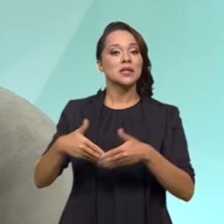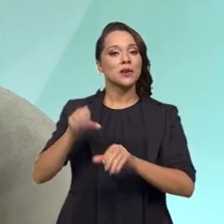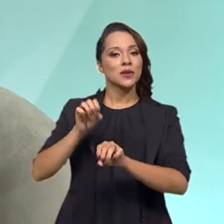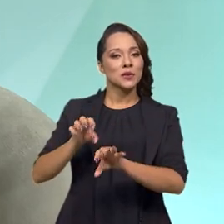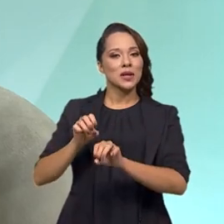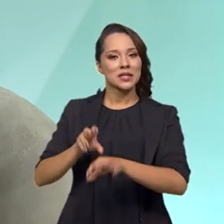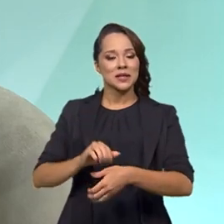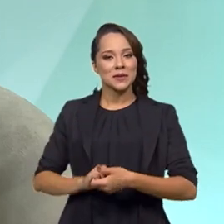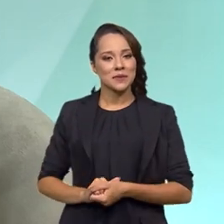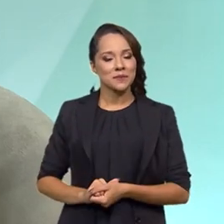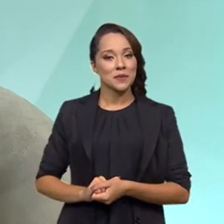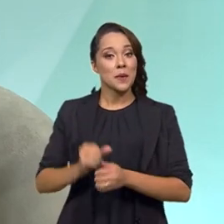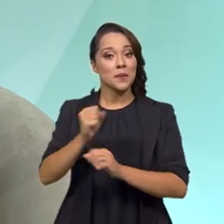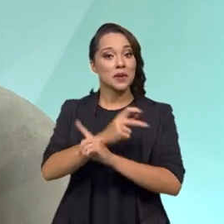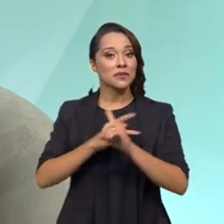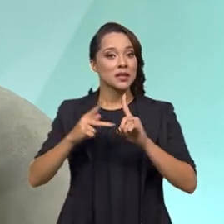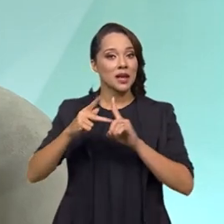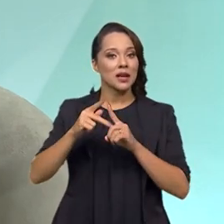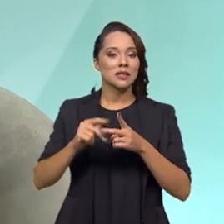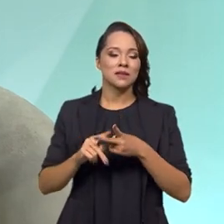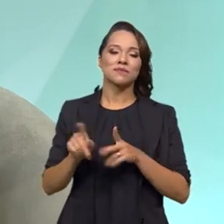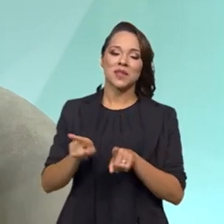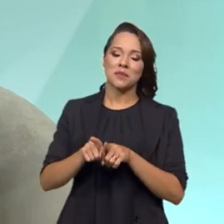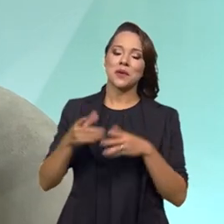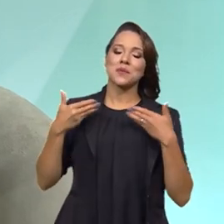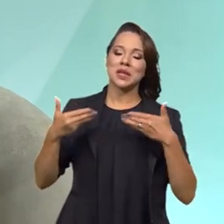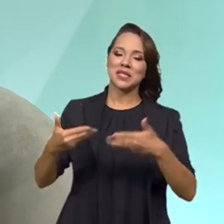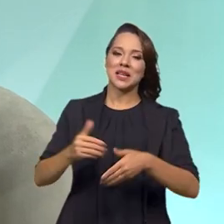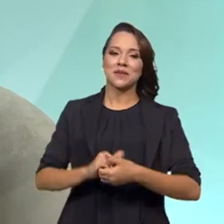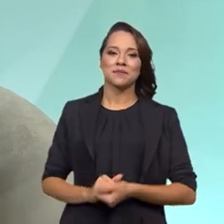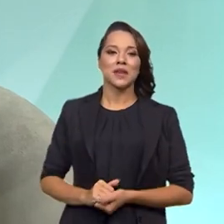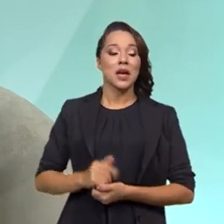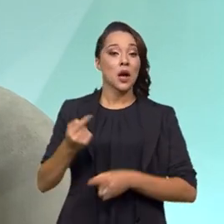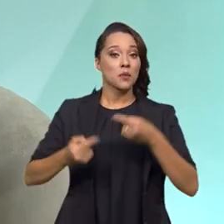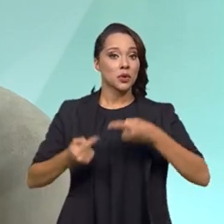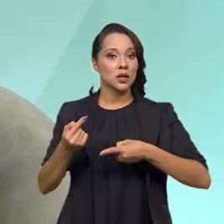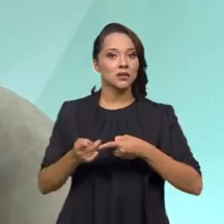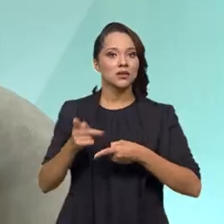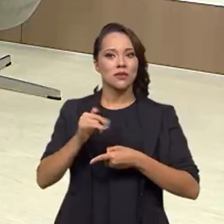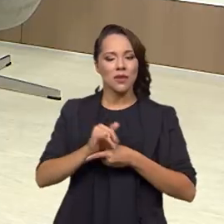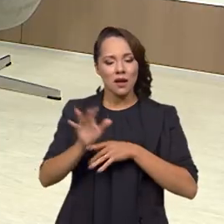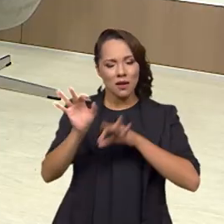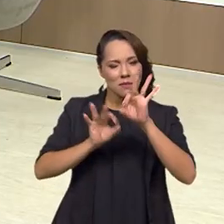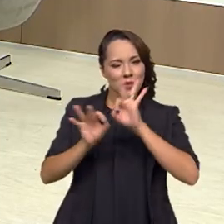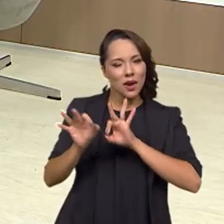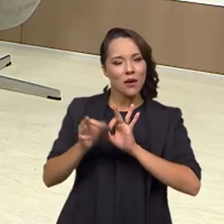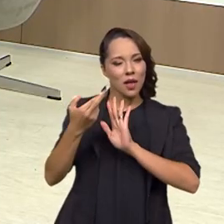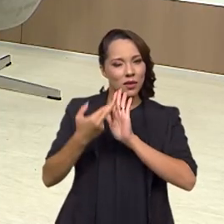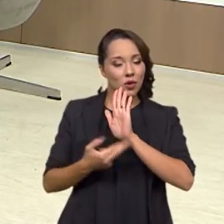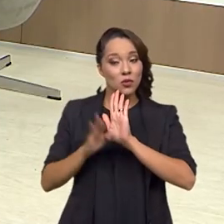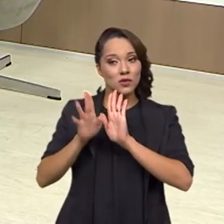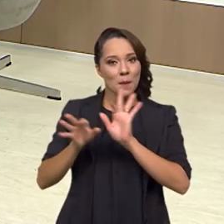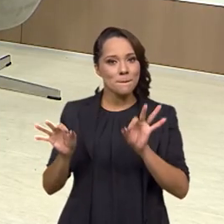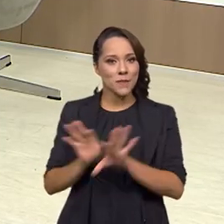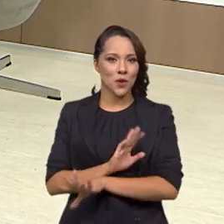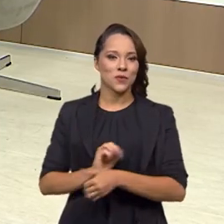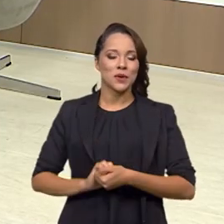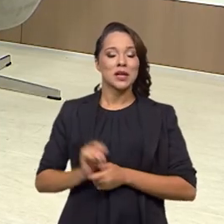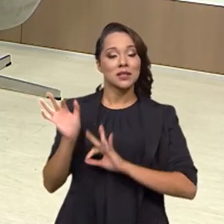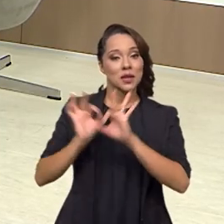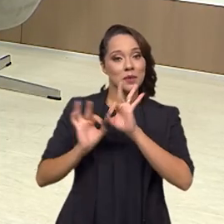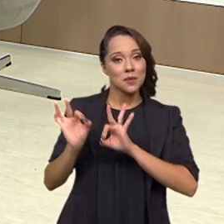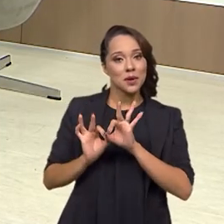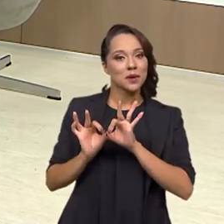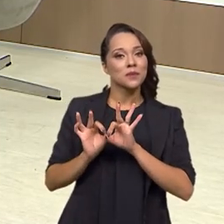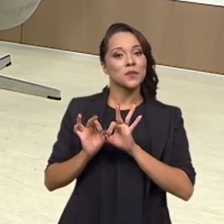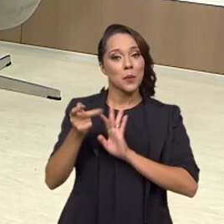Educação, Previdência Social e o nosso Ministério. É uma política que vai traçar, o relatório já está pronto, estamos construindo o praia